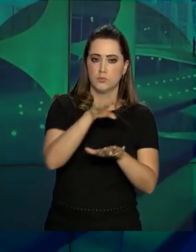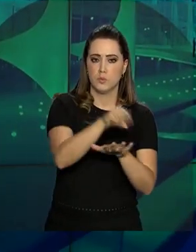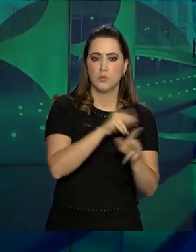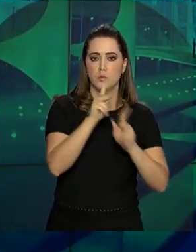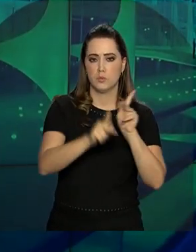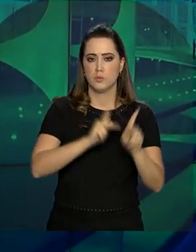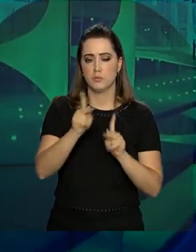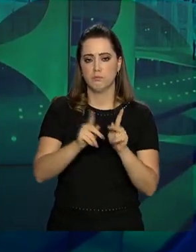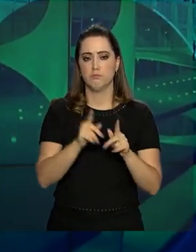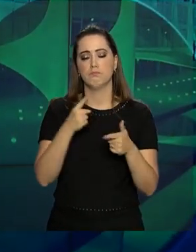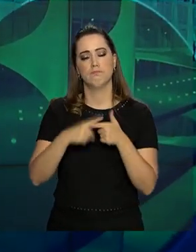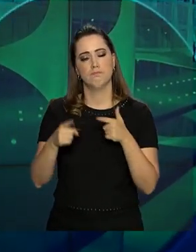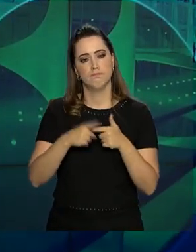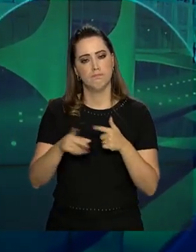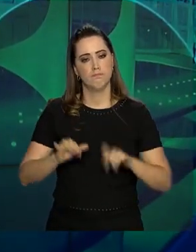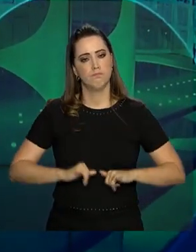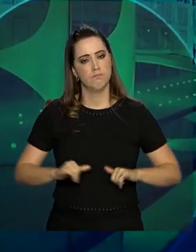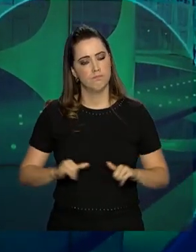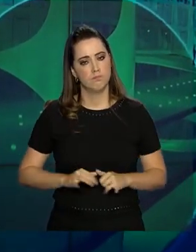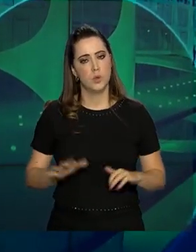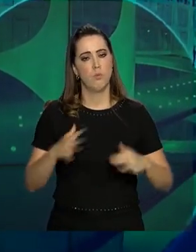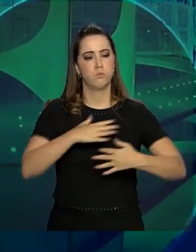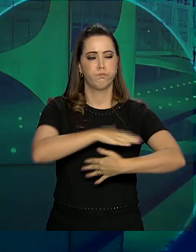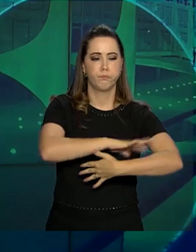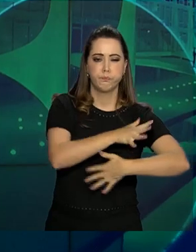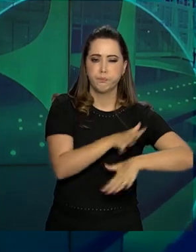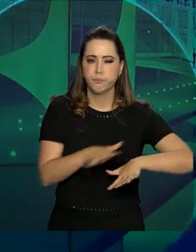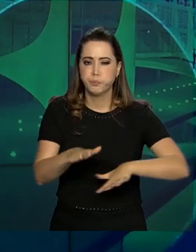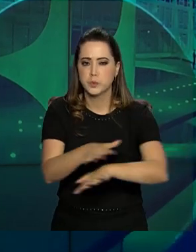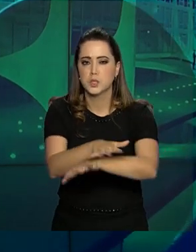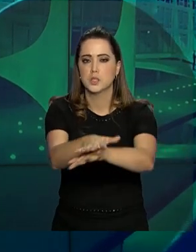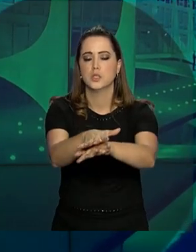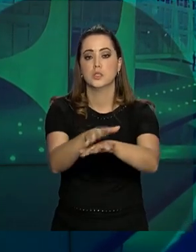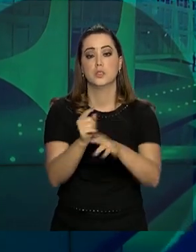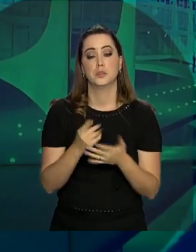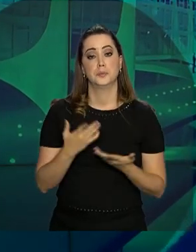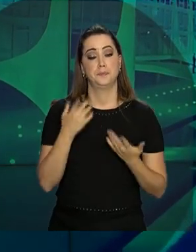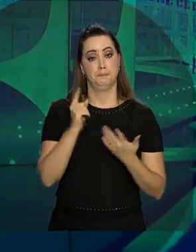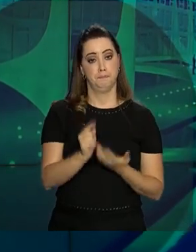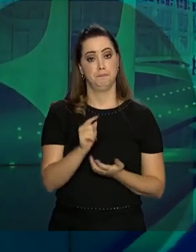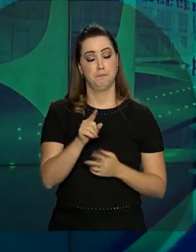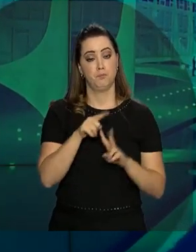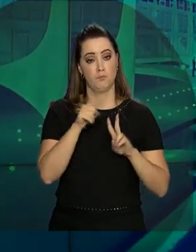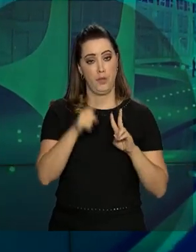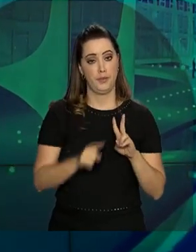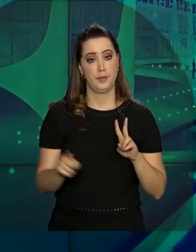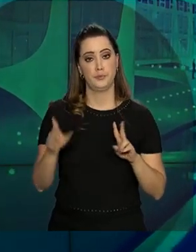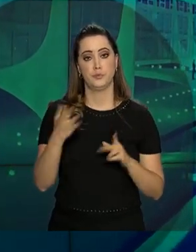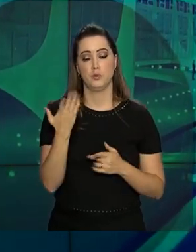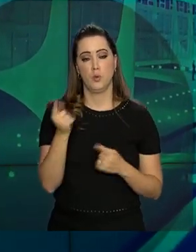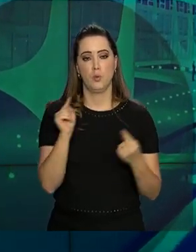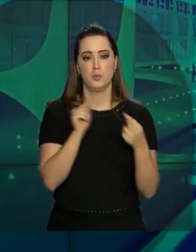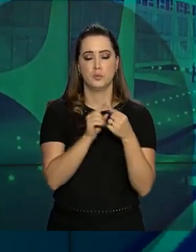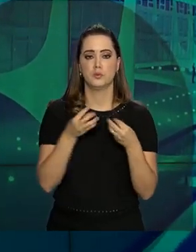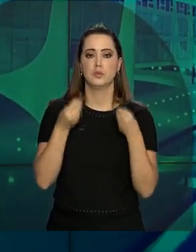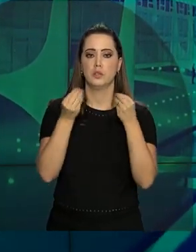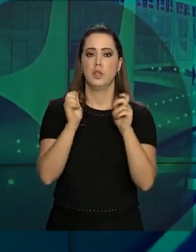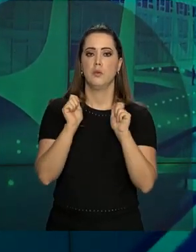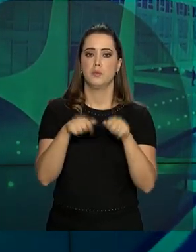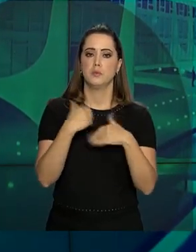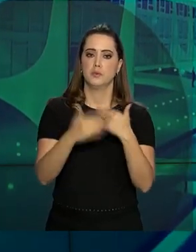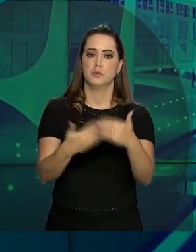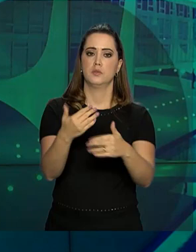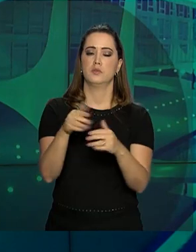os dados da população afetada pelo rompimento da barragem da Vale. De acordo com o porta-voz, o objetivo é garantir a